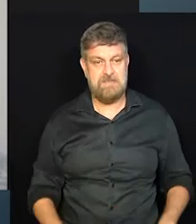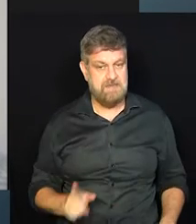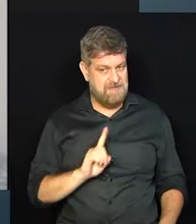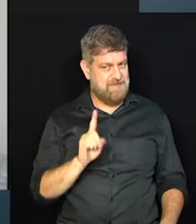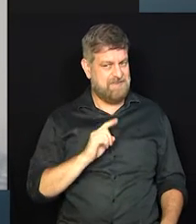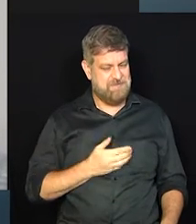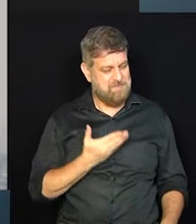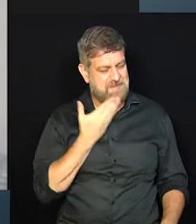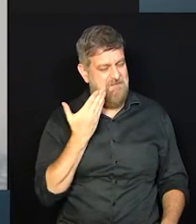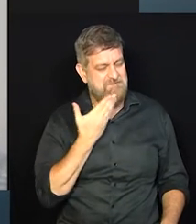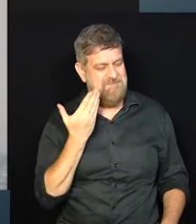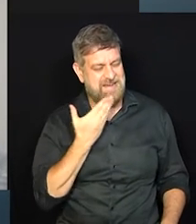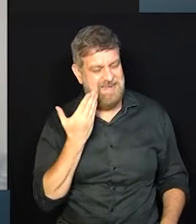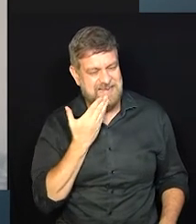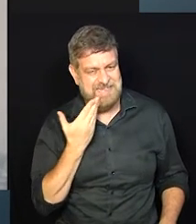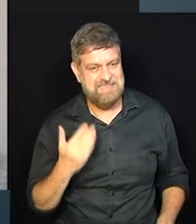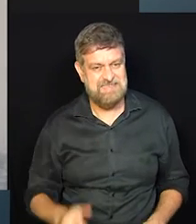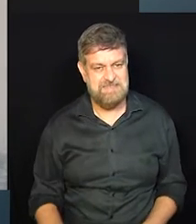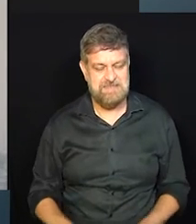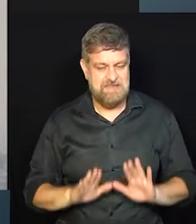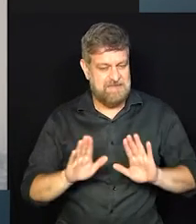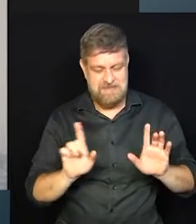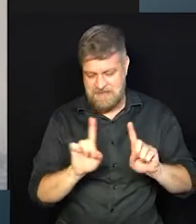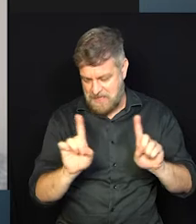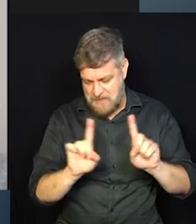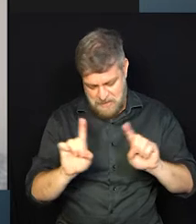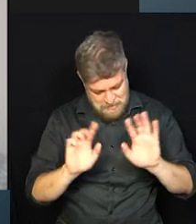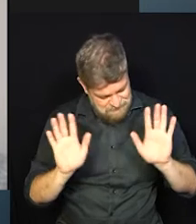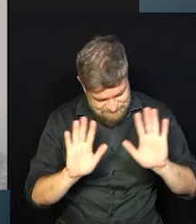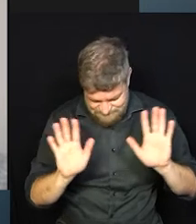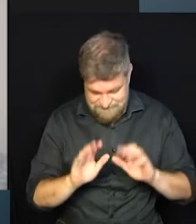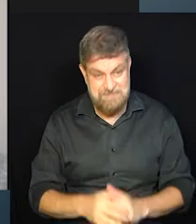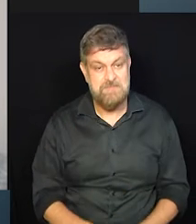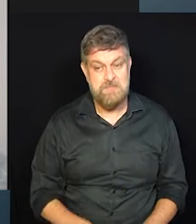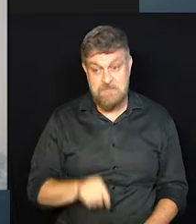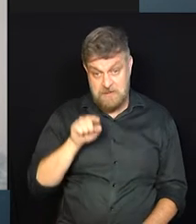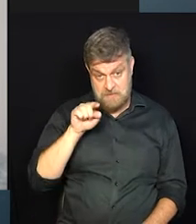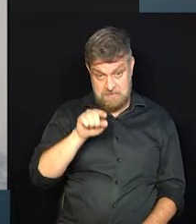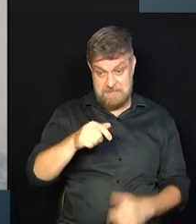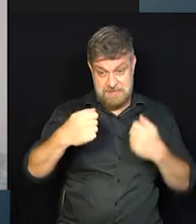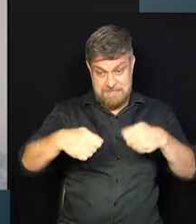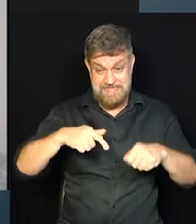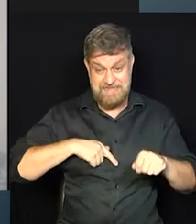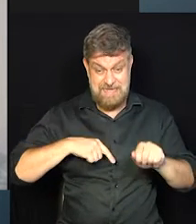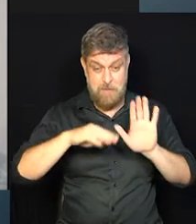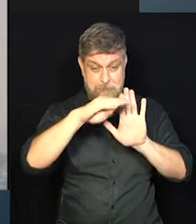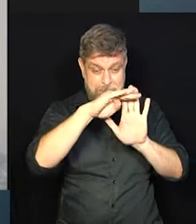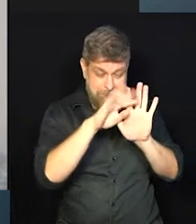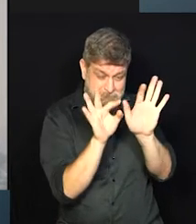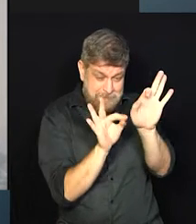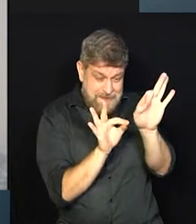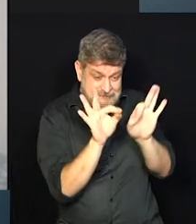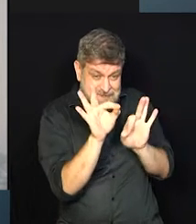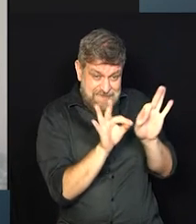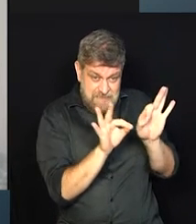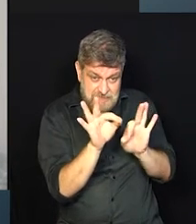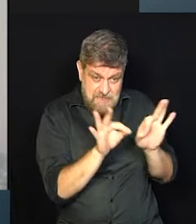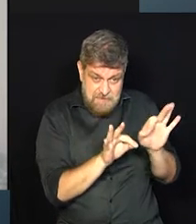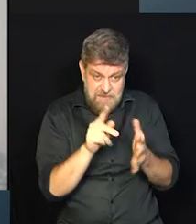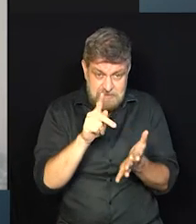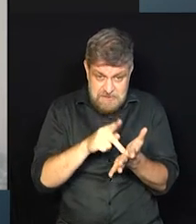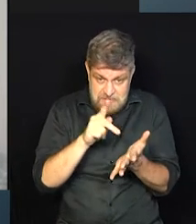coisa muito colorida, né? Não é uma coisa, assim, muito fácil. Se você não tiver um planejamento, realmente,